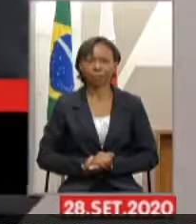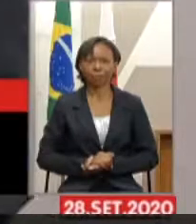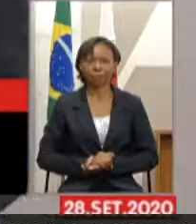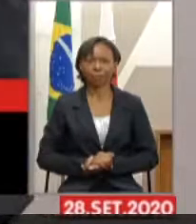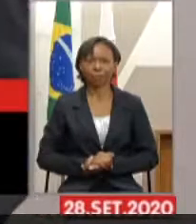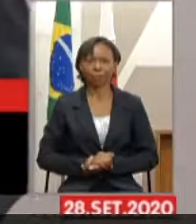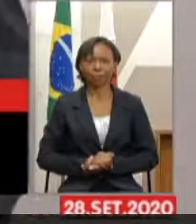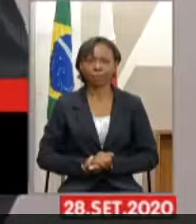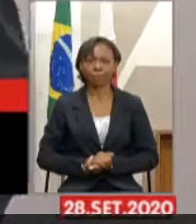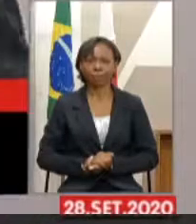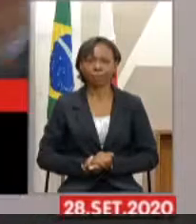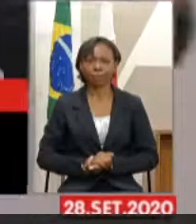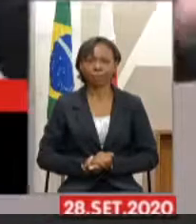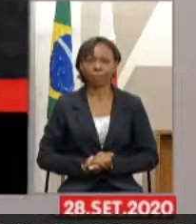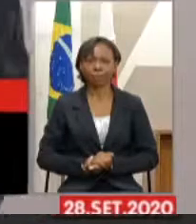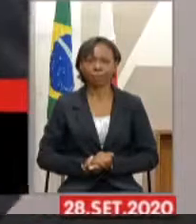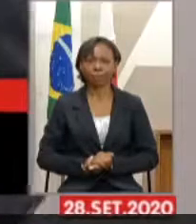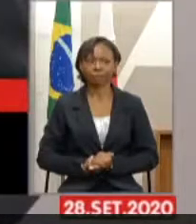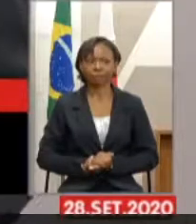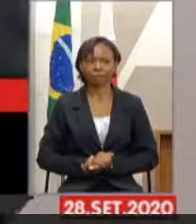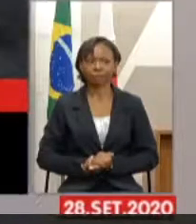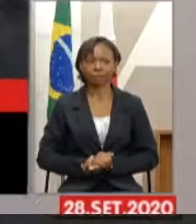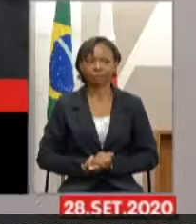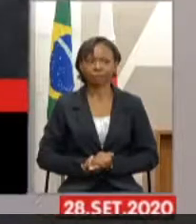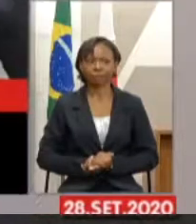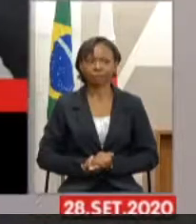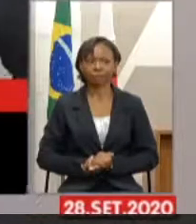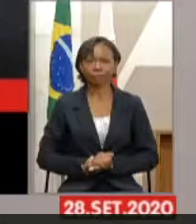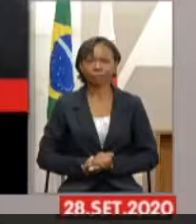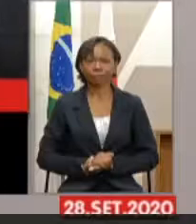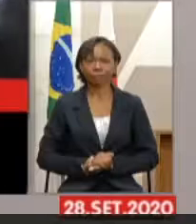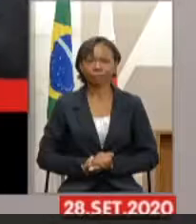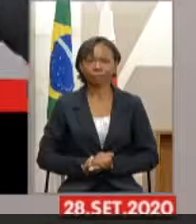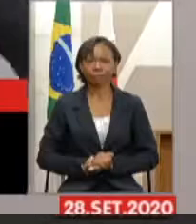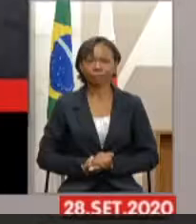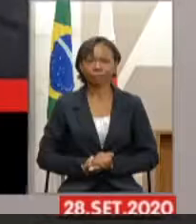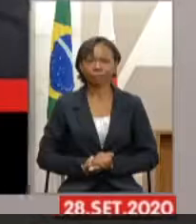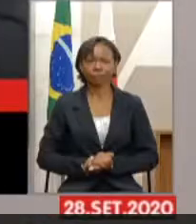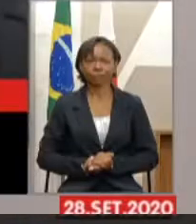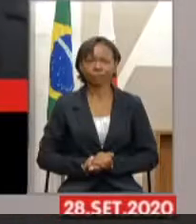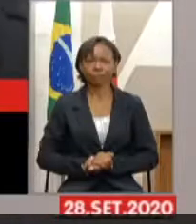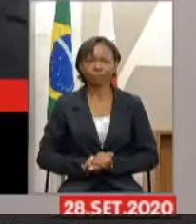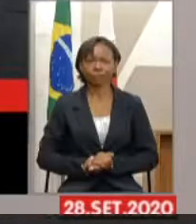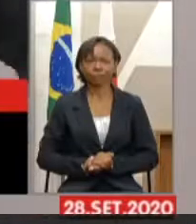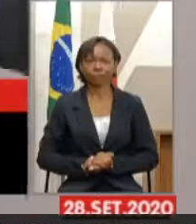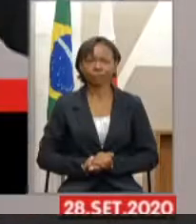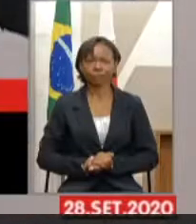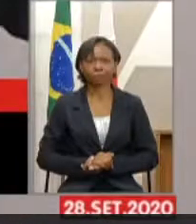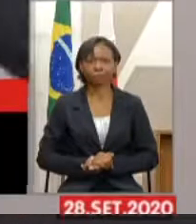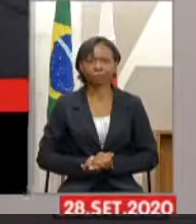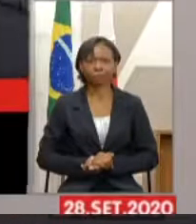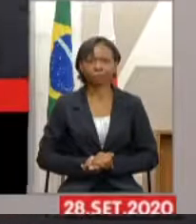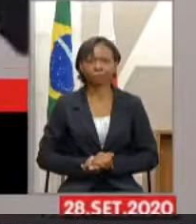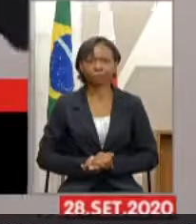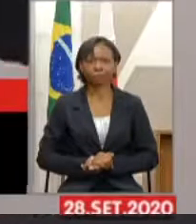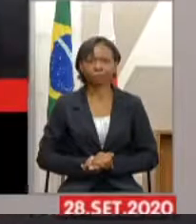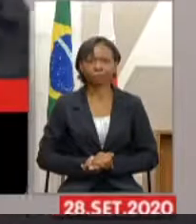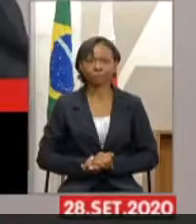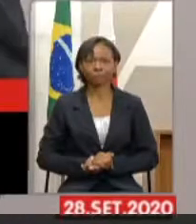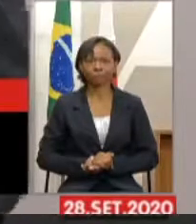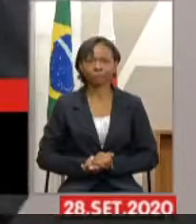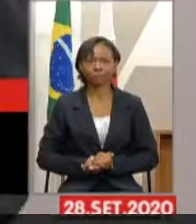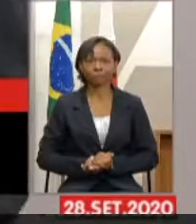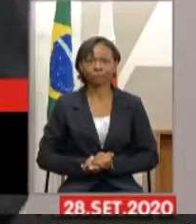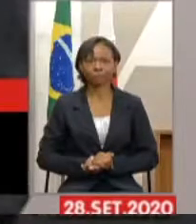Boa tarde a todos. Meu nome é Igor e este é o meu sinal. Eu sou diretor de